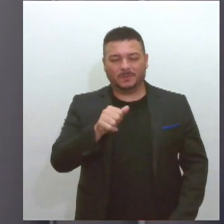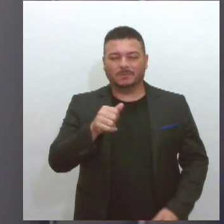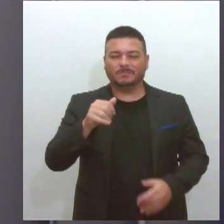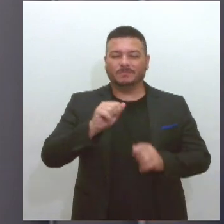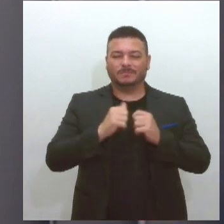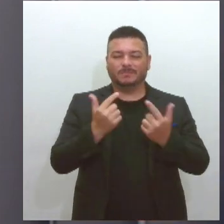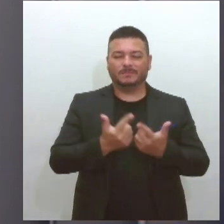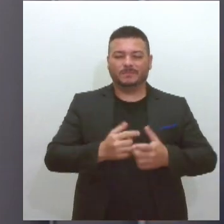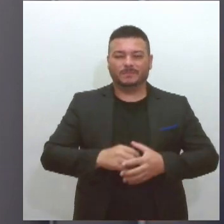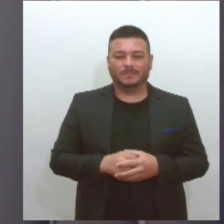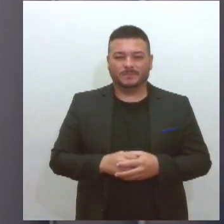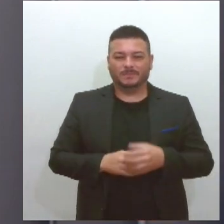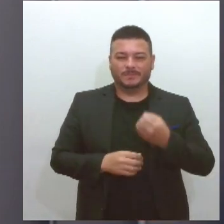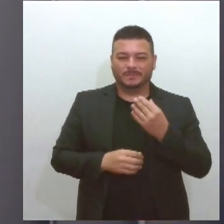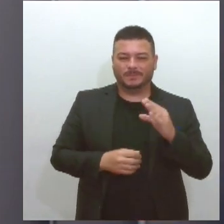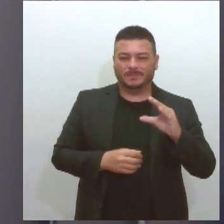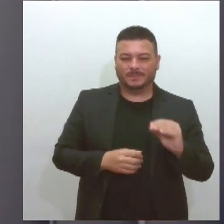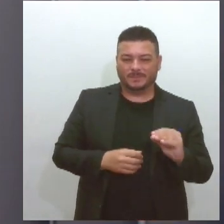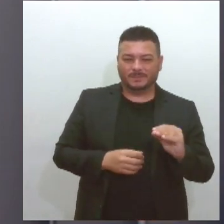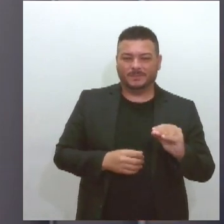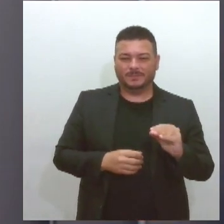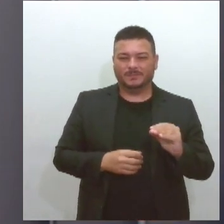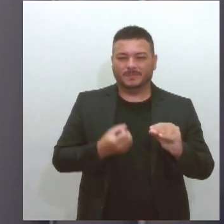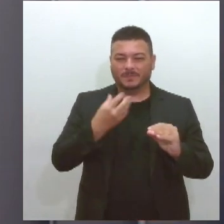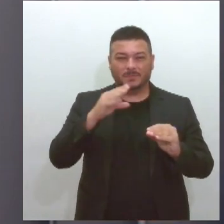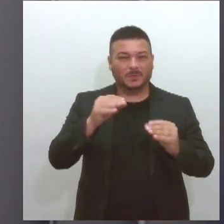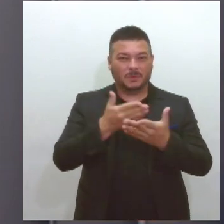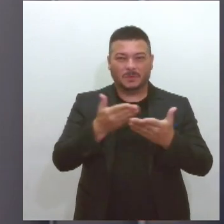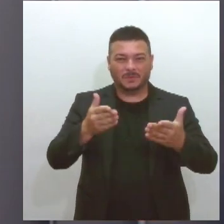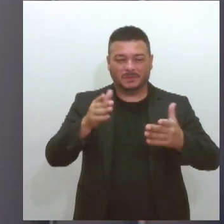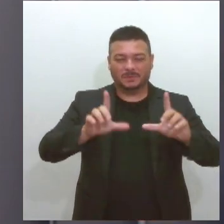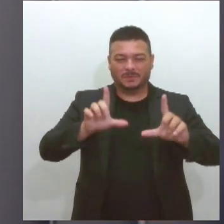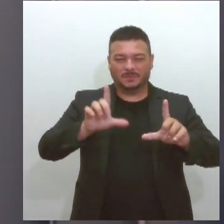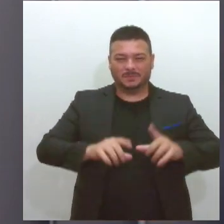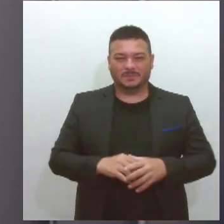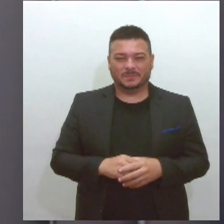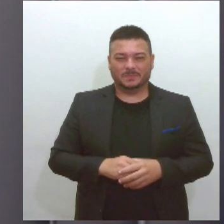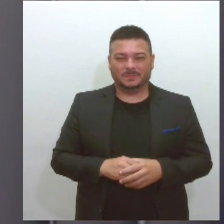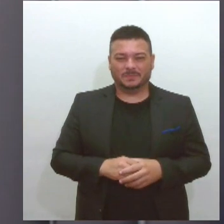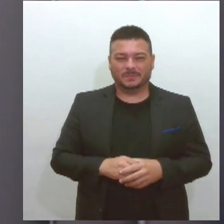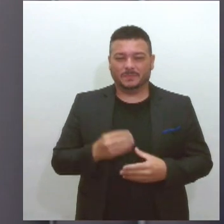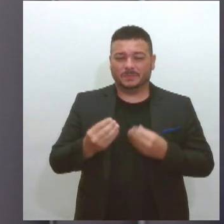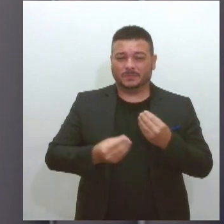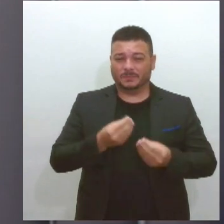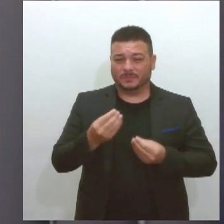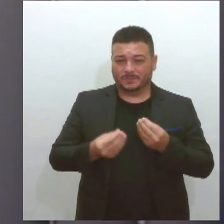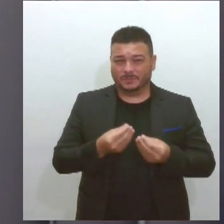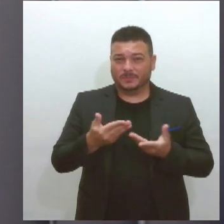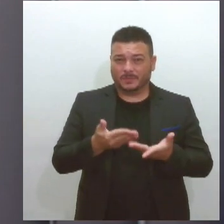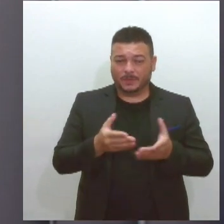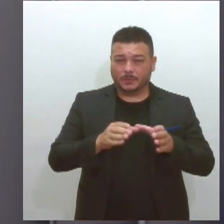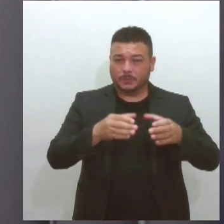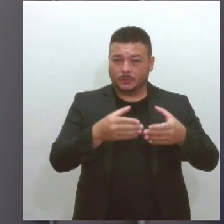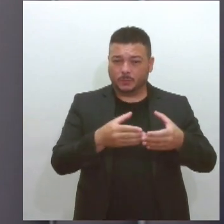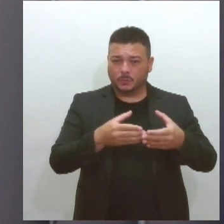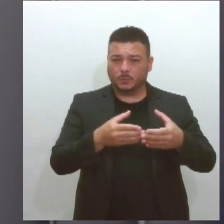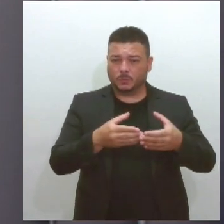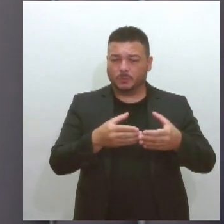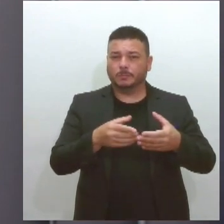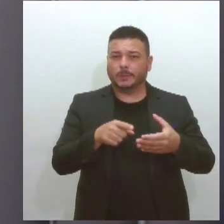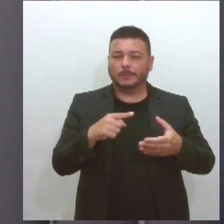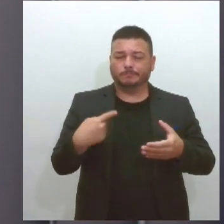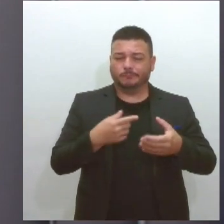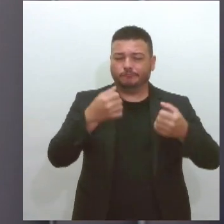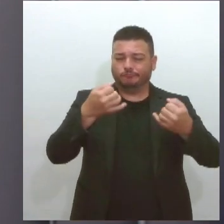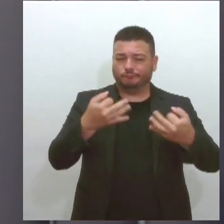Boa noite, Valquire. Boa noite a todos. Me fala, como é que funcionam essas cooperativas? É importante a gente falar até para